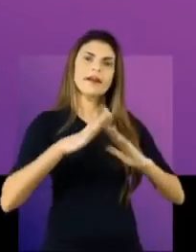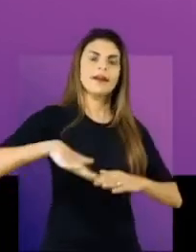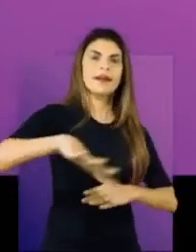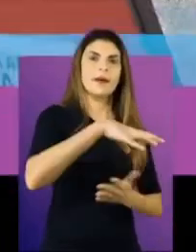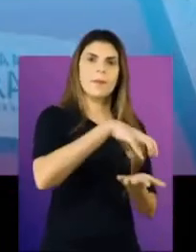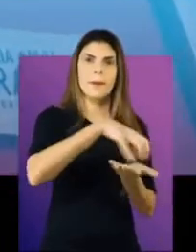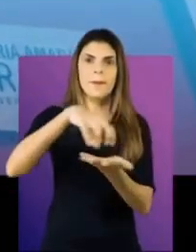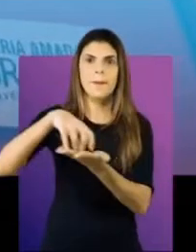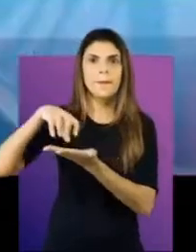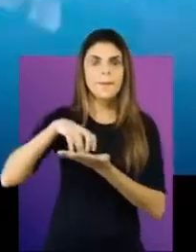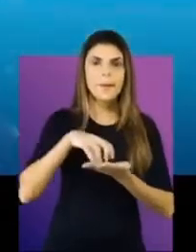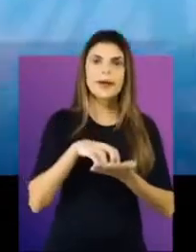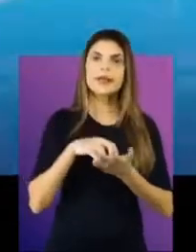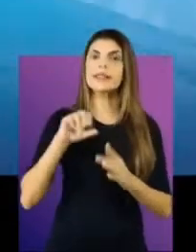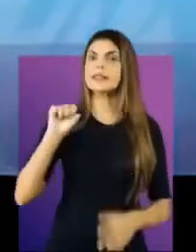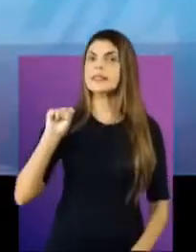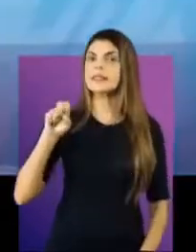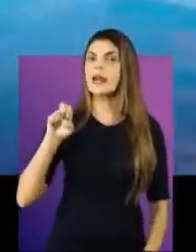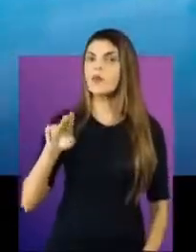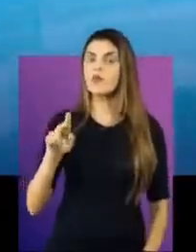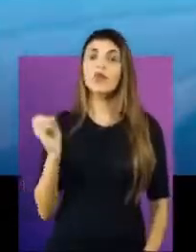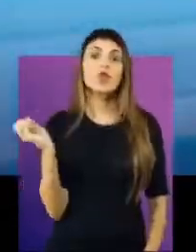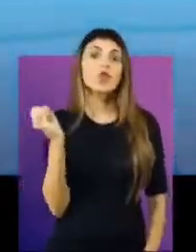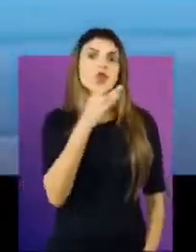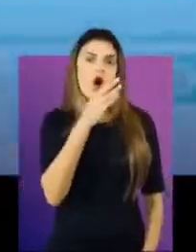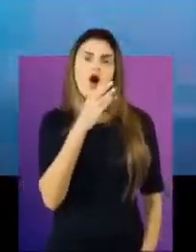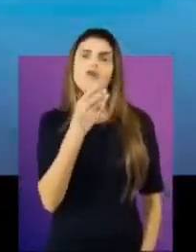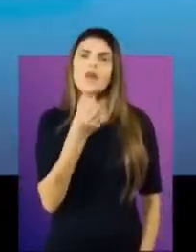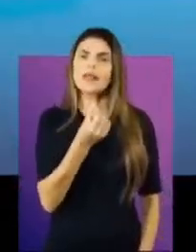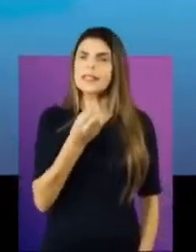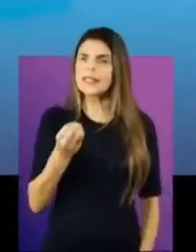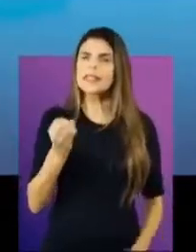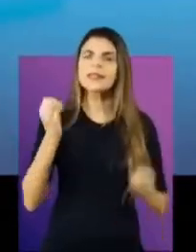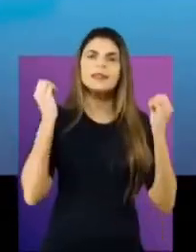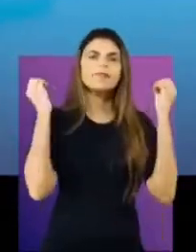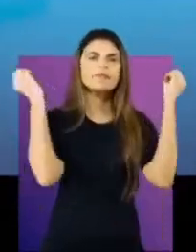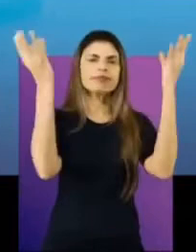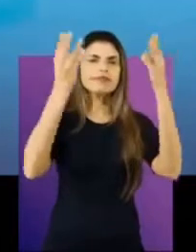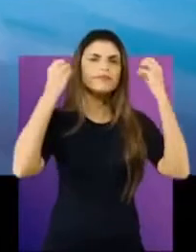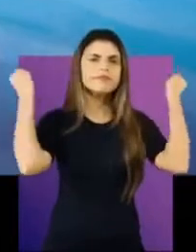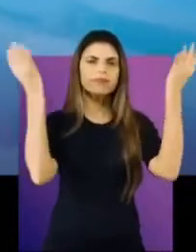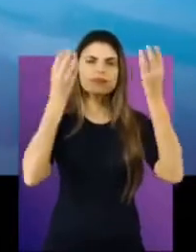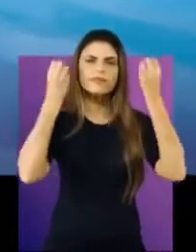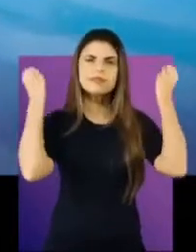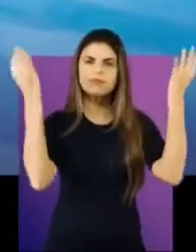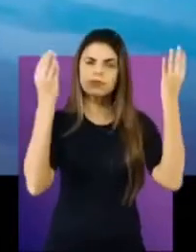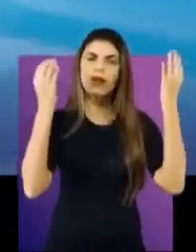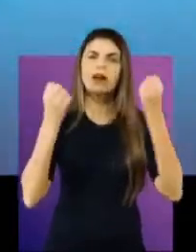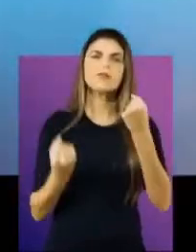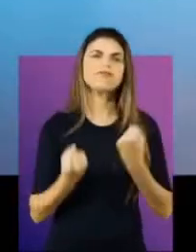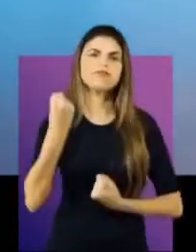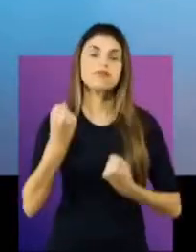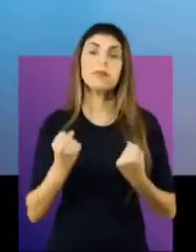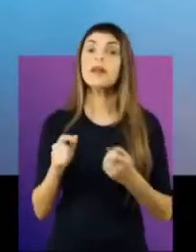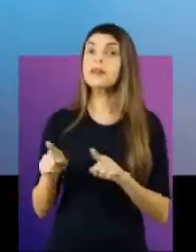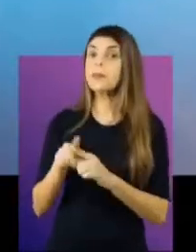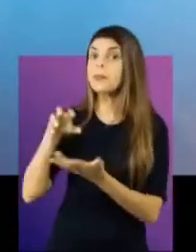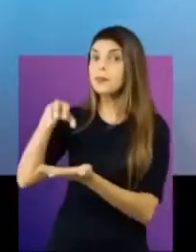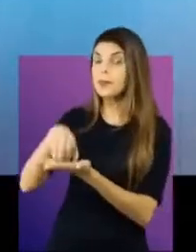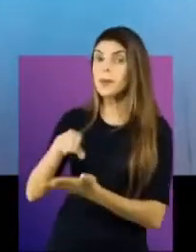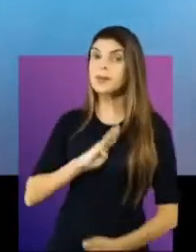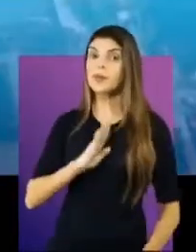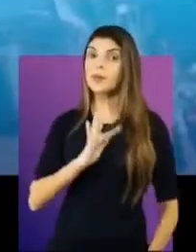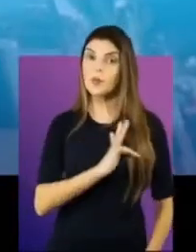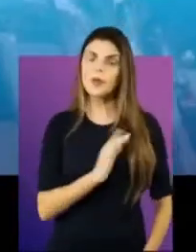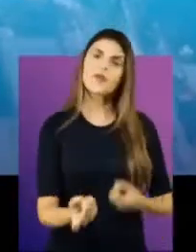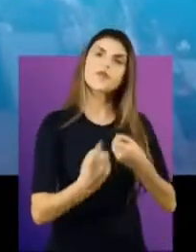Também foram criadas 15 bases descentralizadas do SAMU e 60 novas ambulâncias foram compradas. Foi implantado o